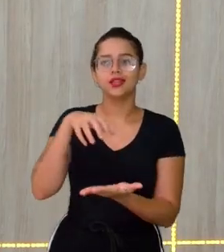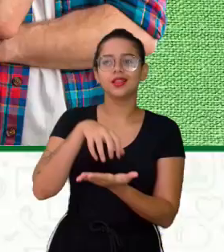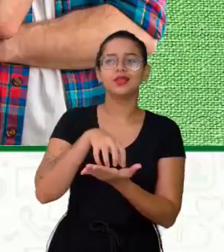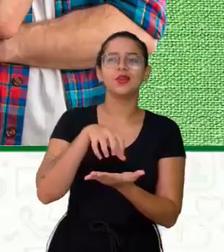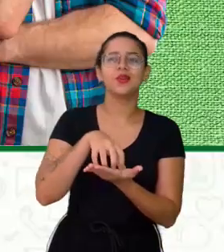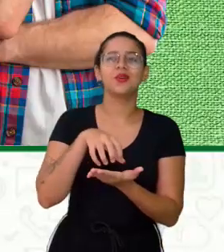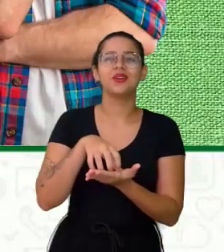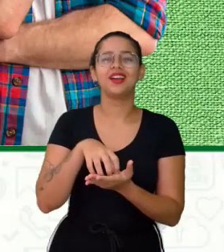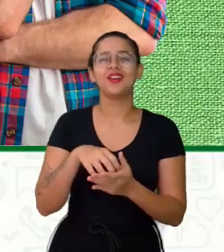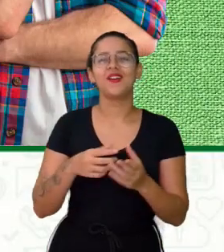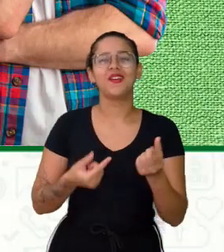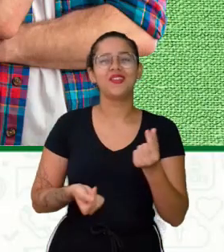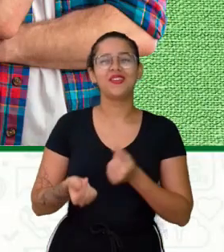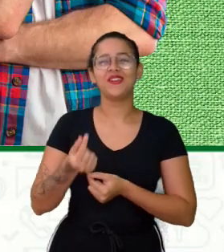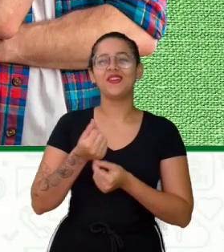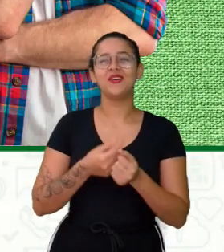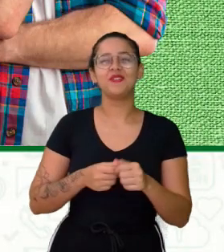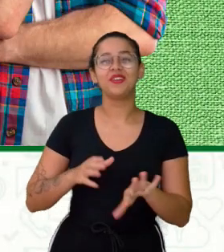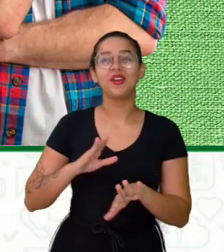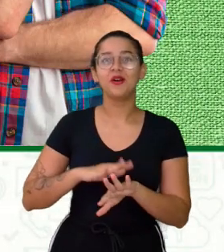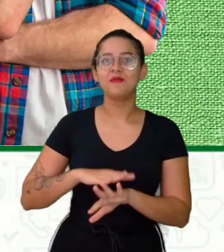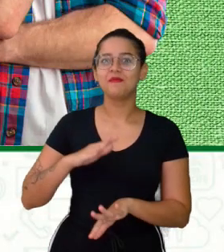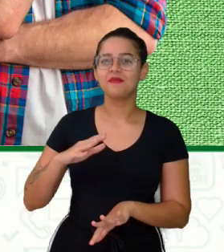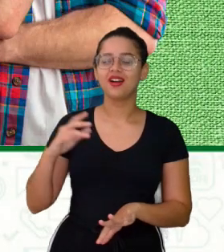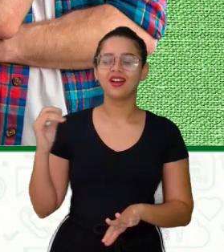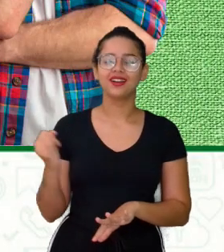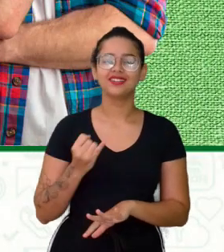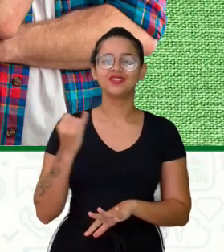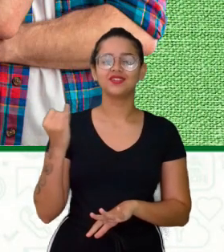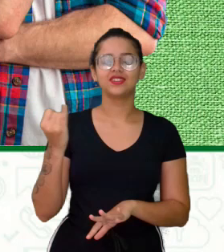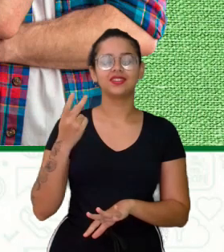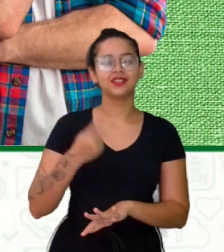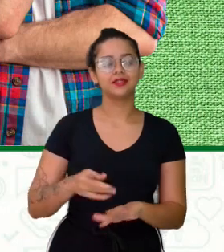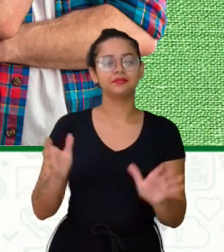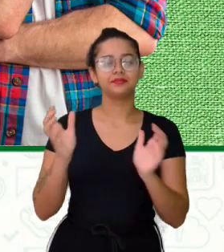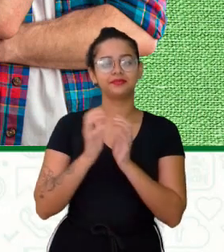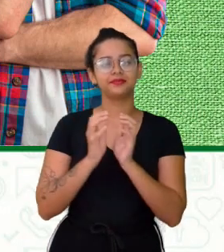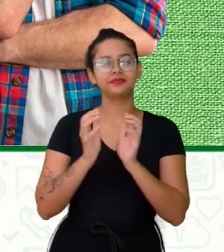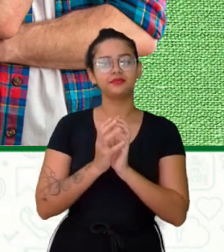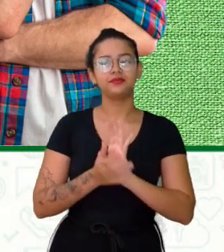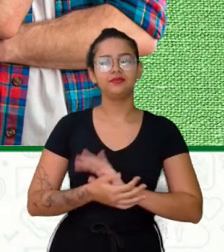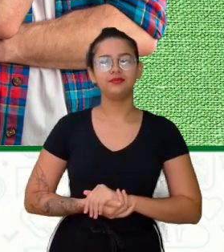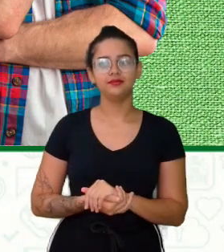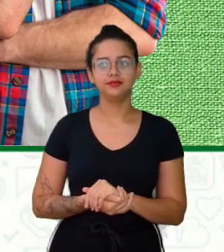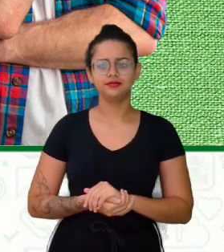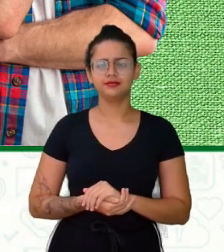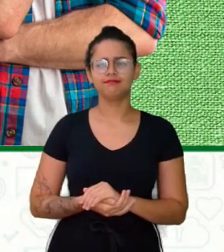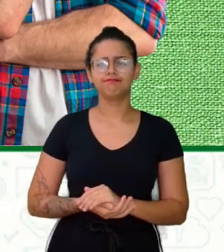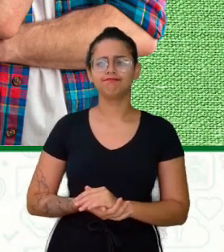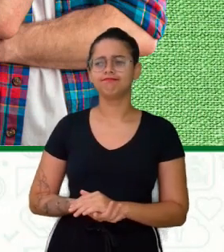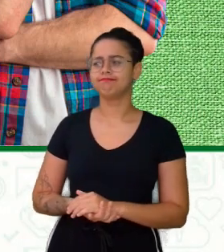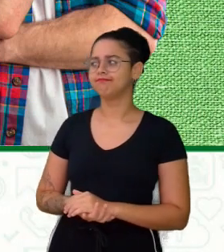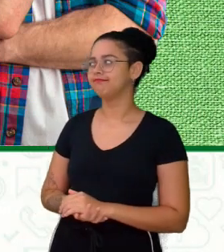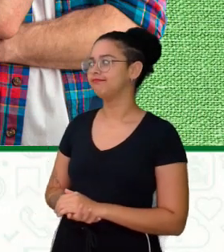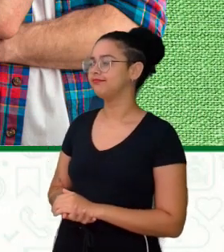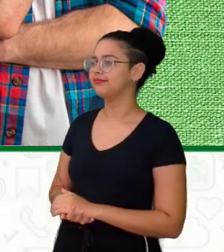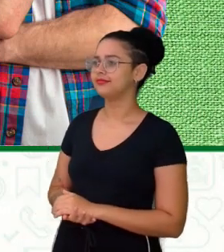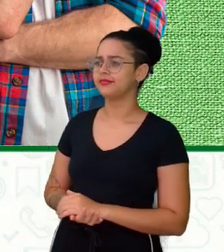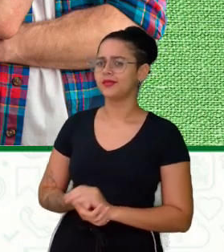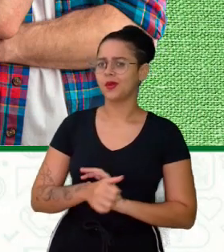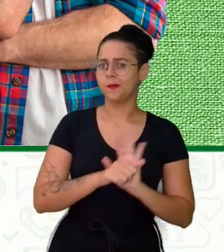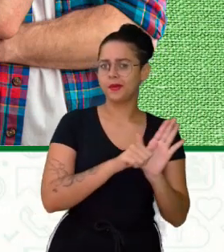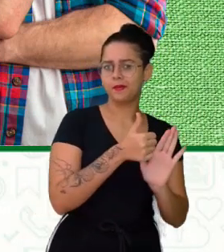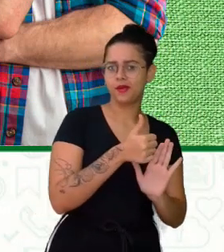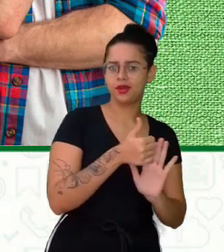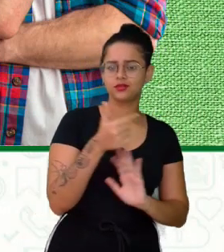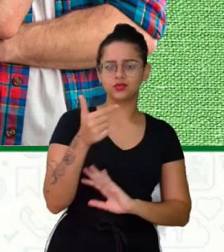Setor Econômico É o mais Importante Para o Recife Olha aí É o primário